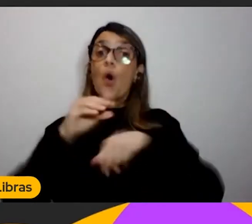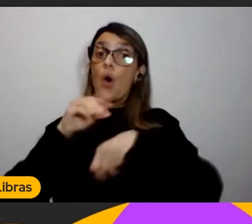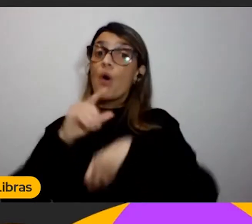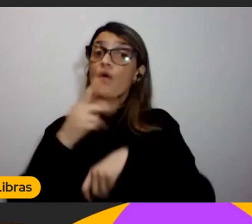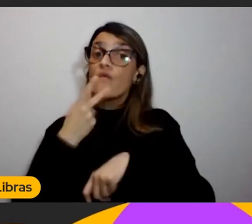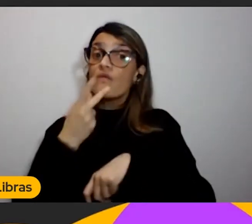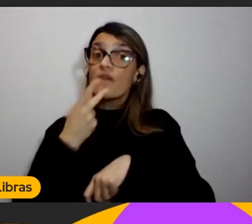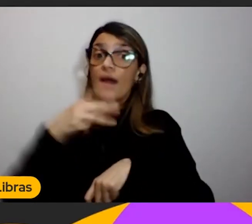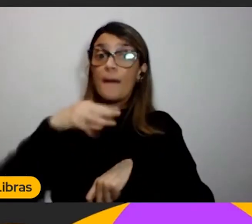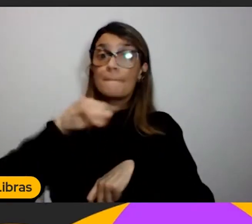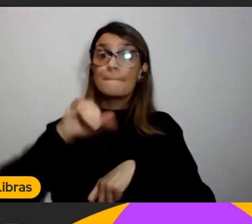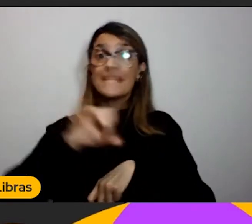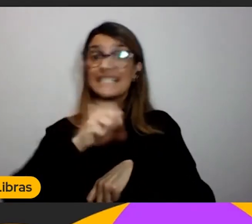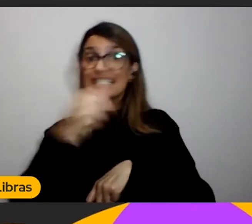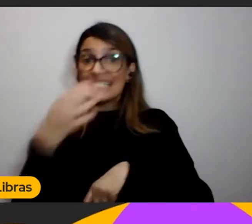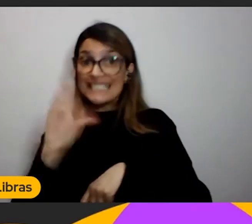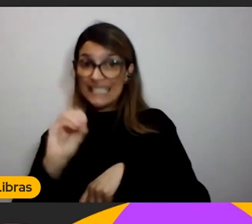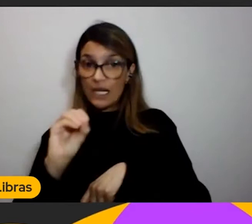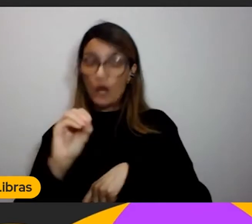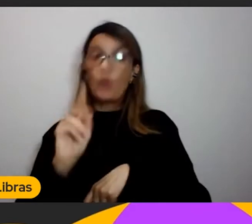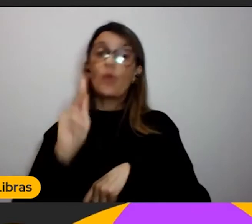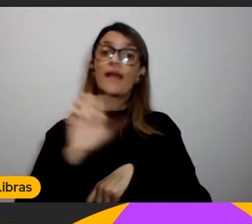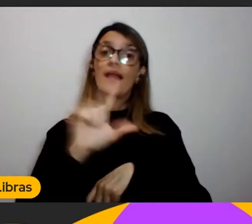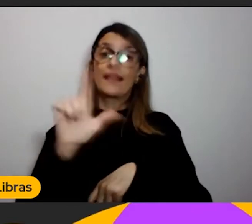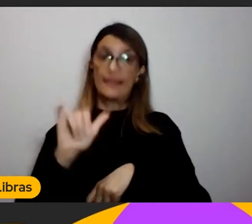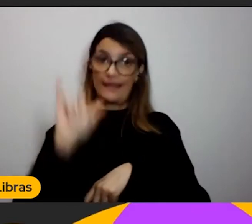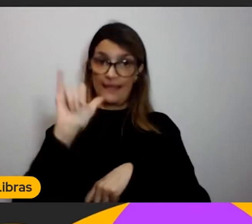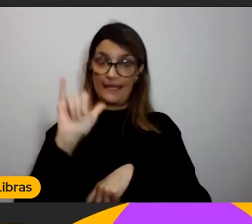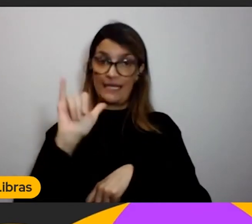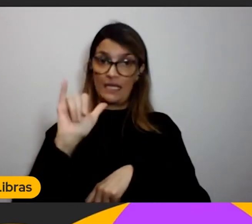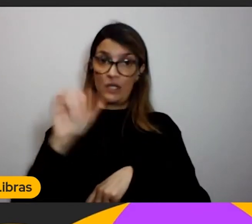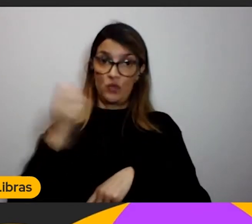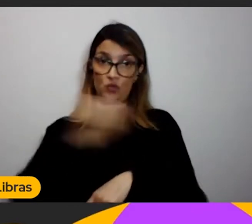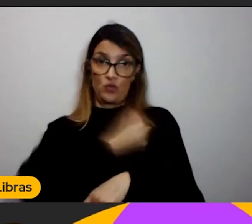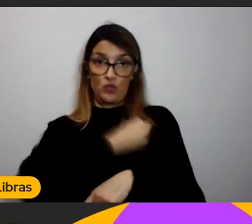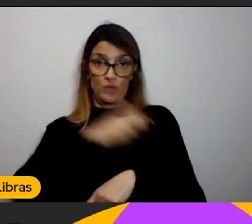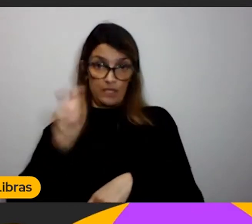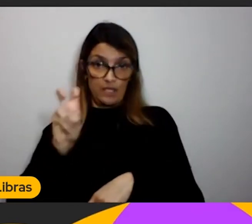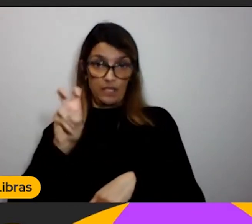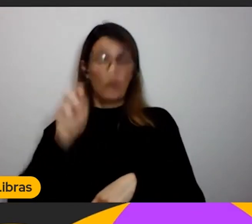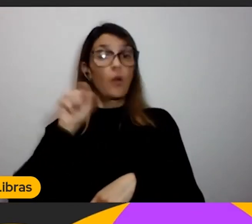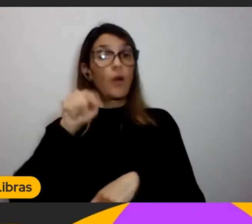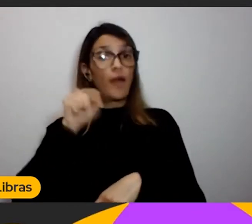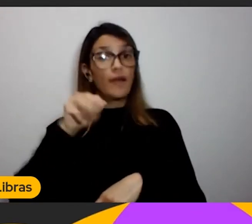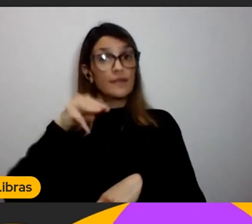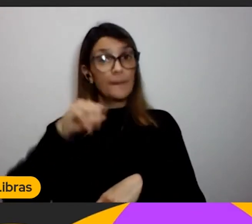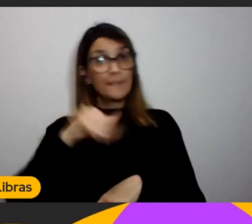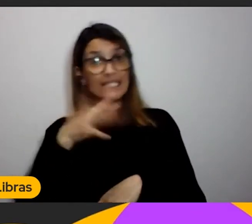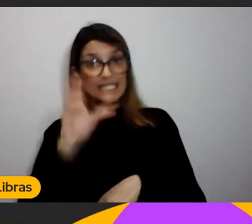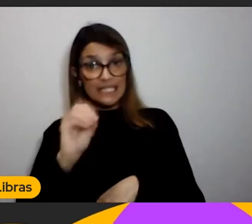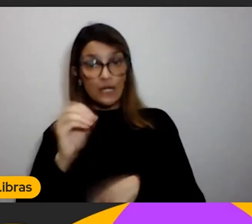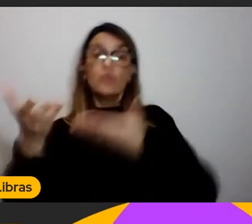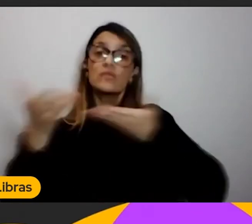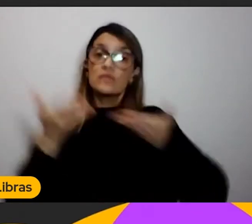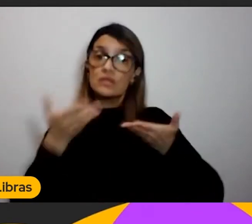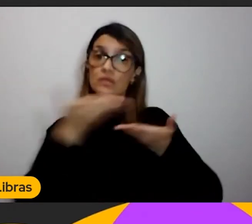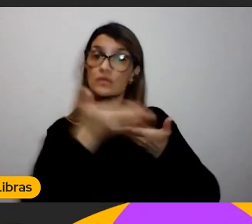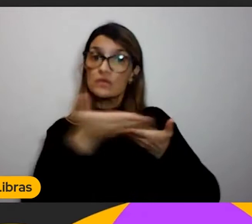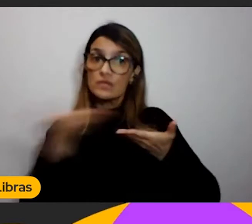sobre a missão da Kelly, que é a missão número 5. Essa missão a gente está convidando vocês a fazer